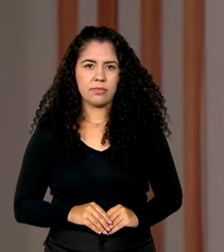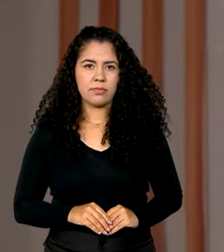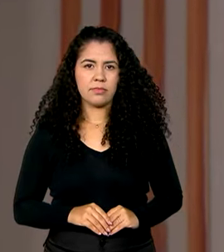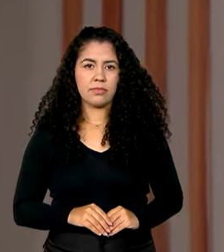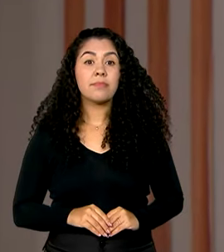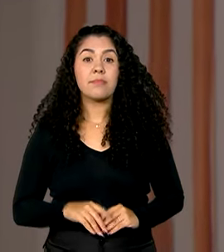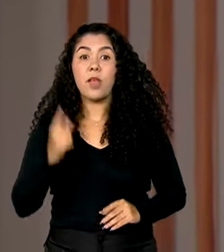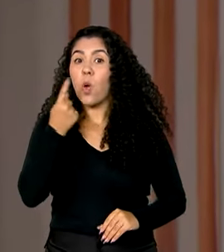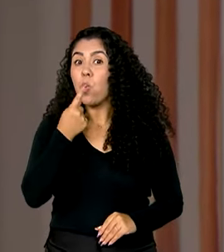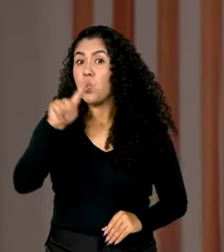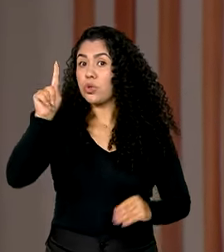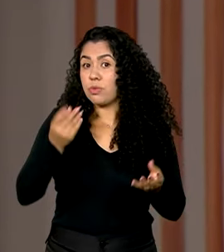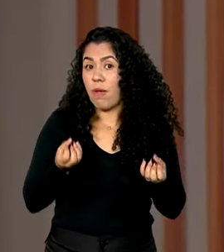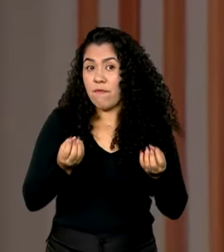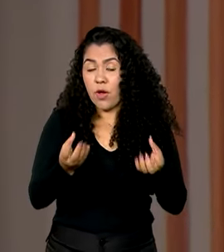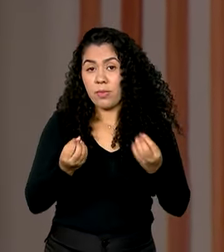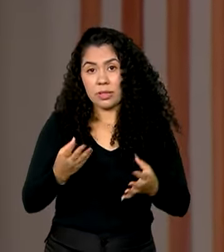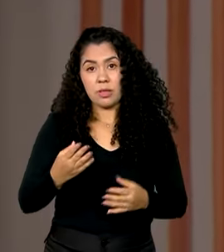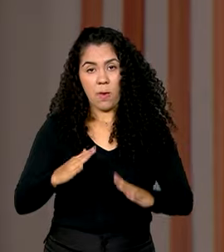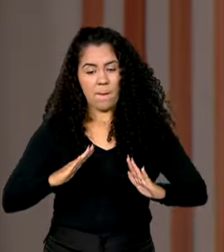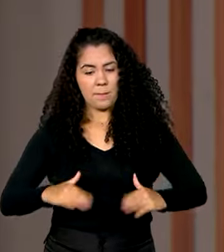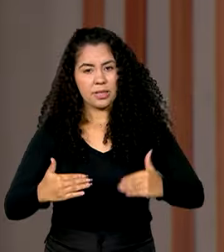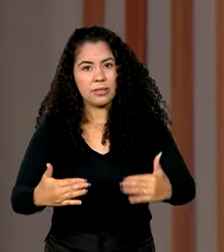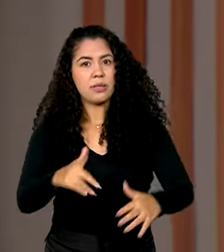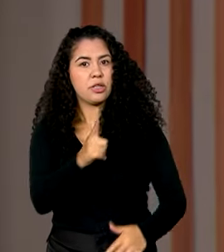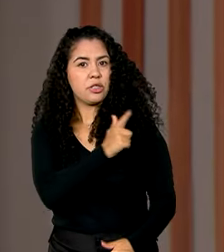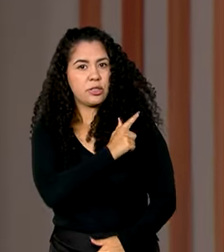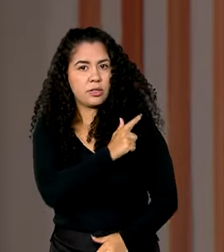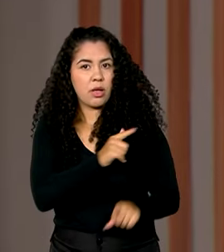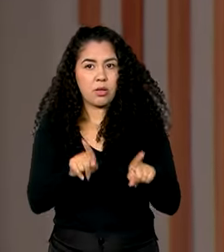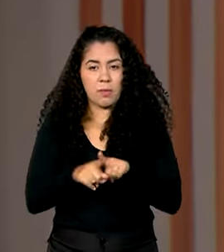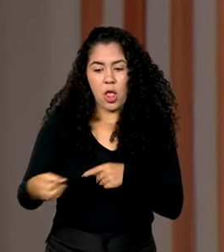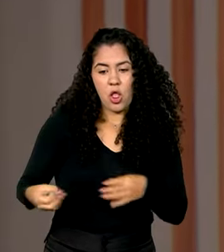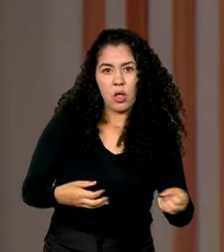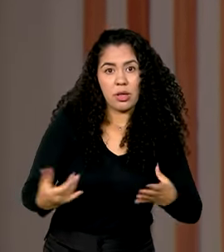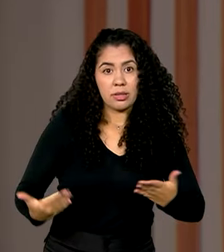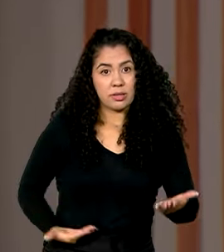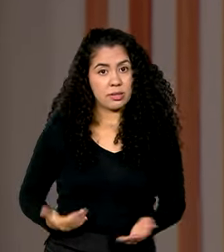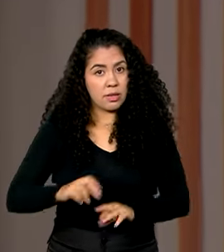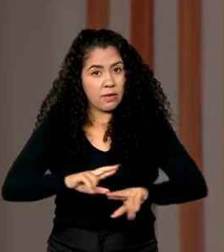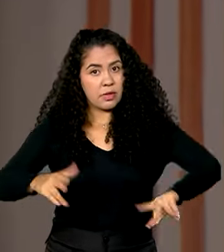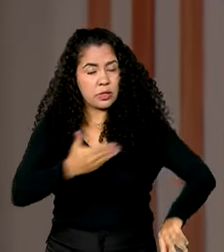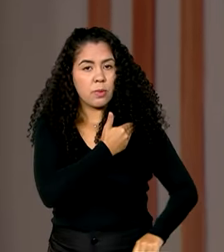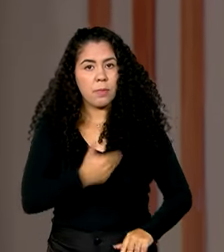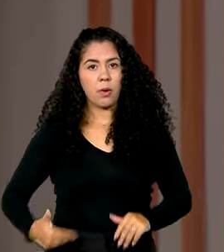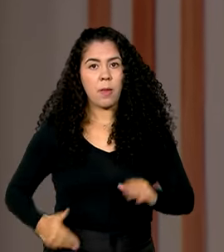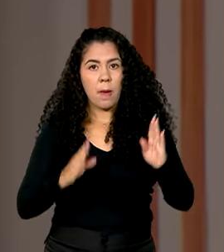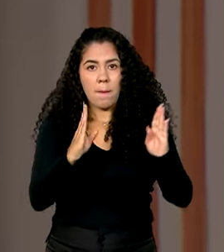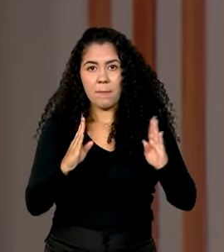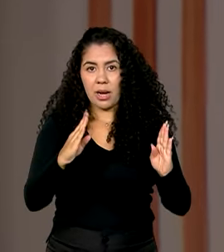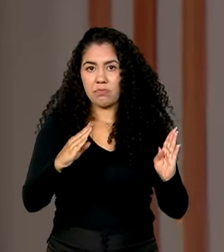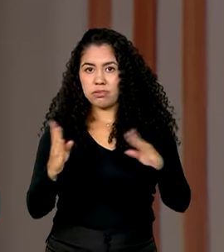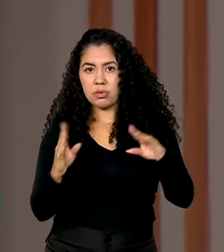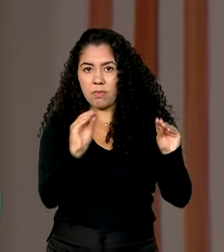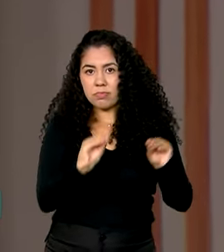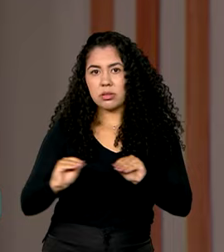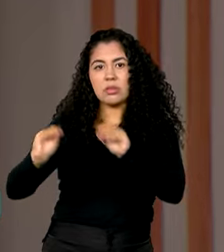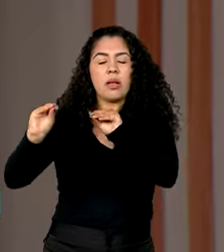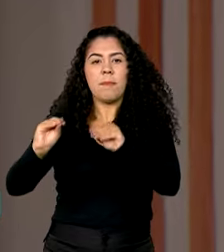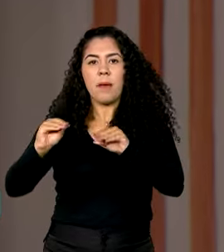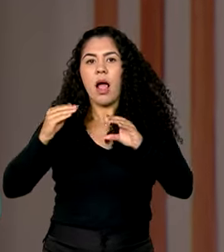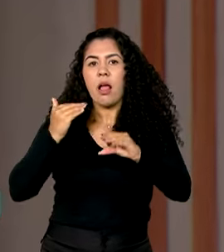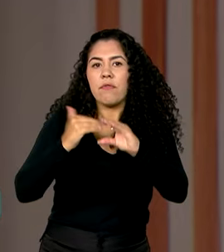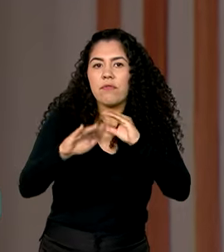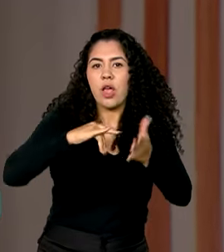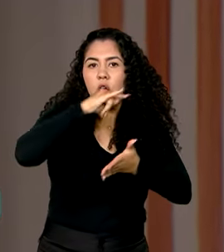E uma última informação. O Ministério da Gestão e da Inovação em Serviços Públicos prorrogou o prazo para o envio de documentos da